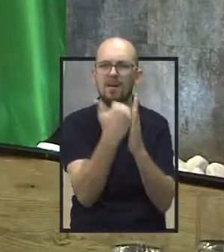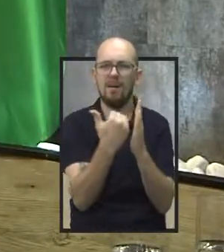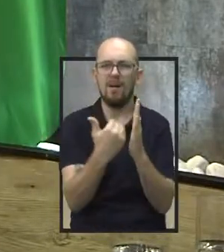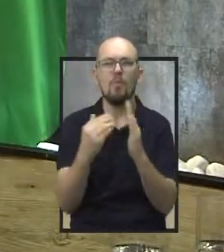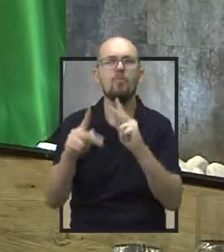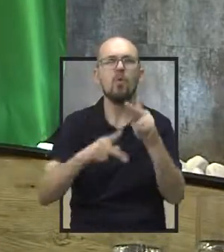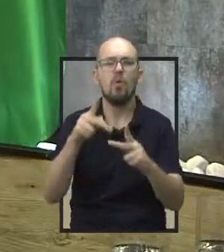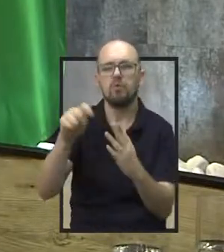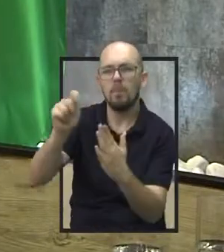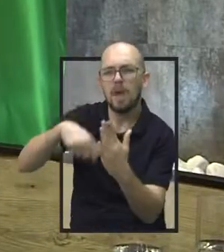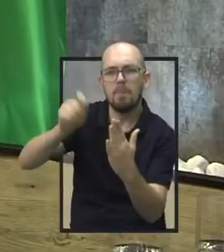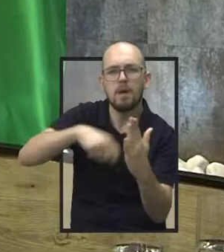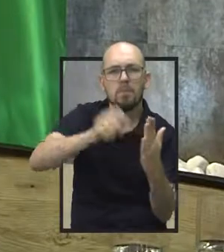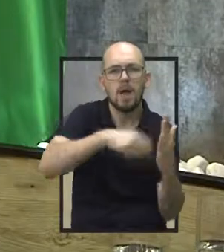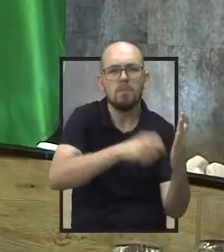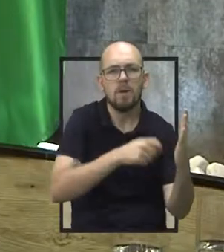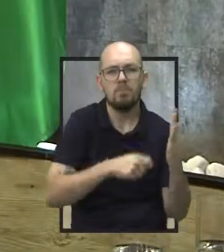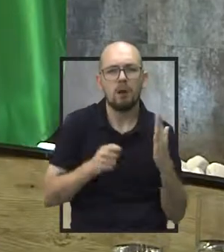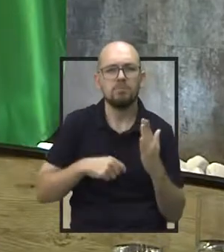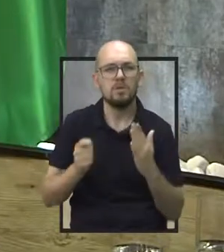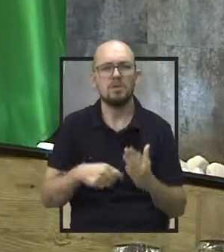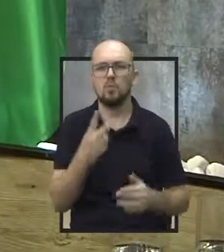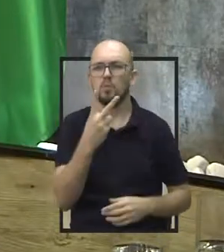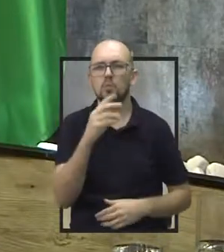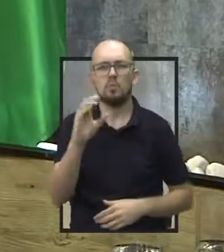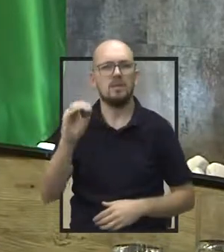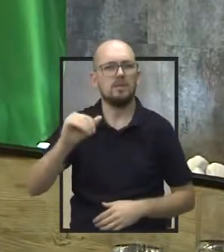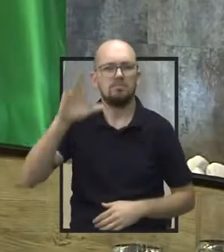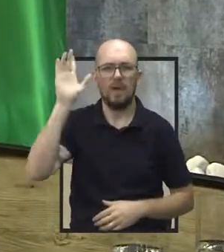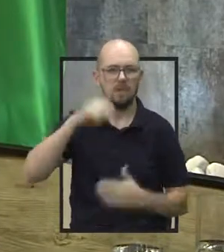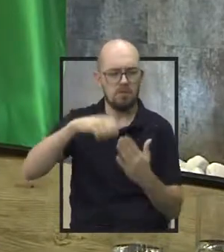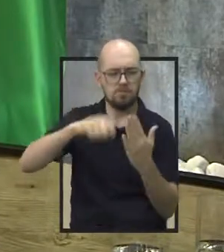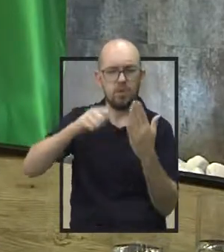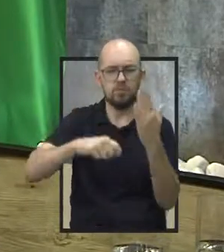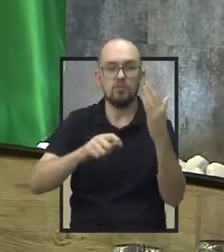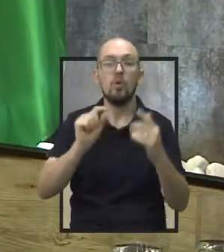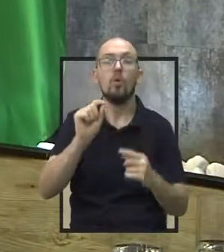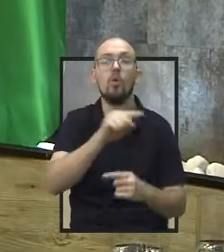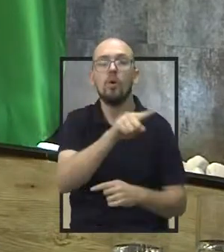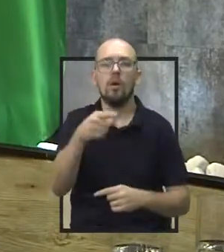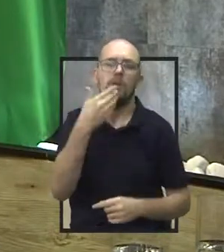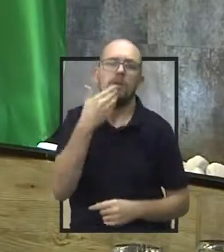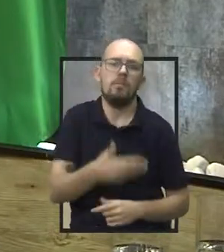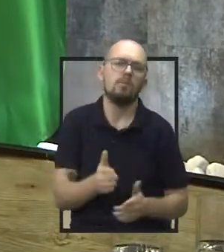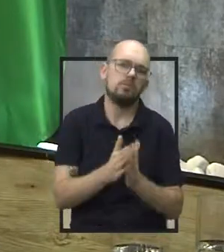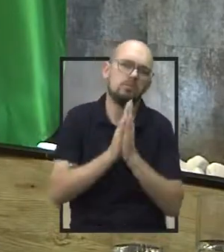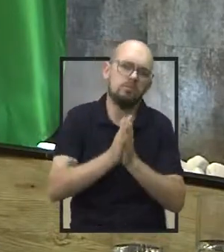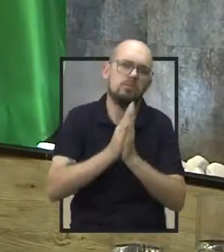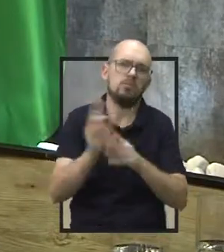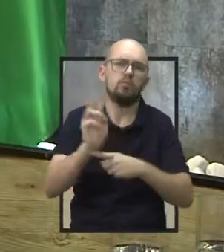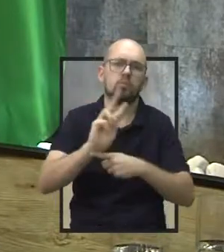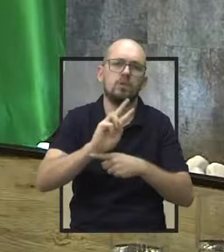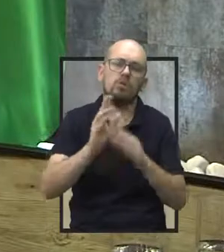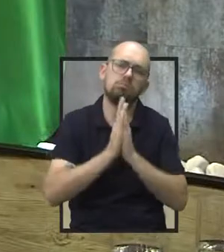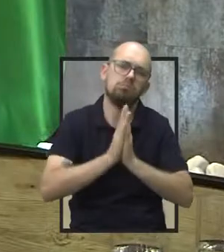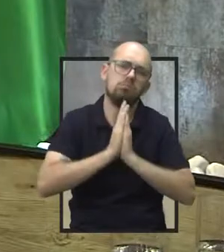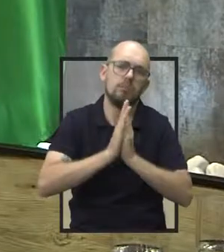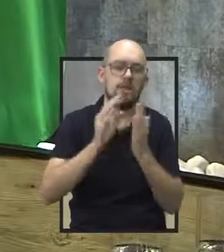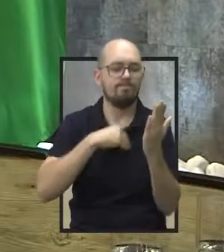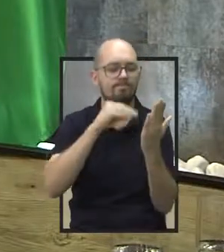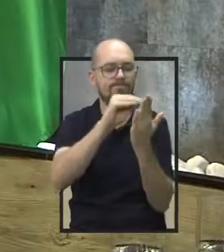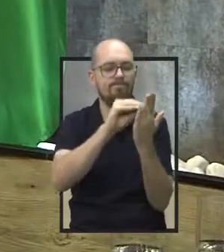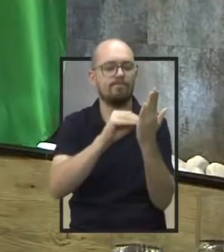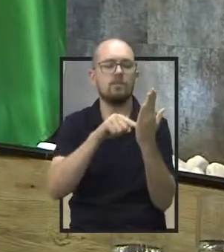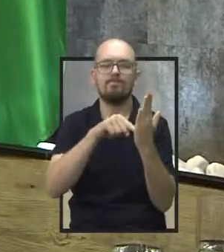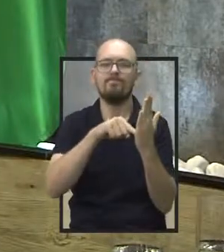assinaturas de pais ou mães de alunos que frequentam essa escola. Então, a preocupação é muito grande justamente por estar